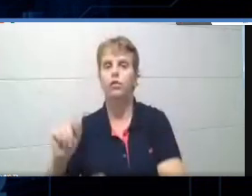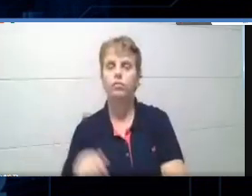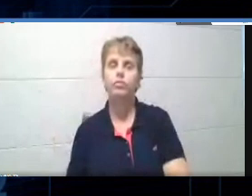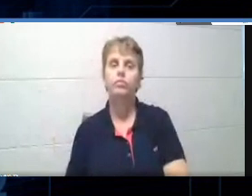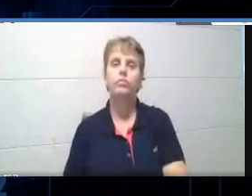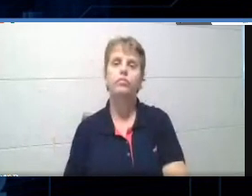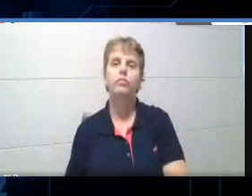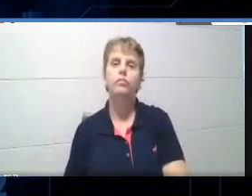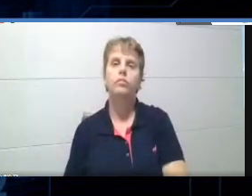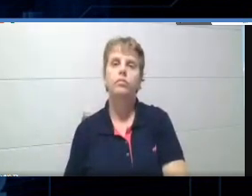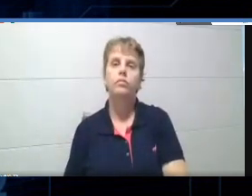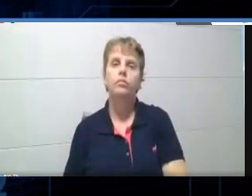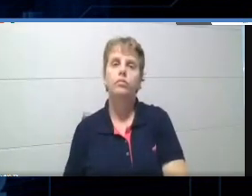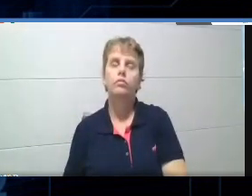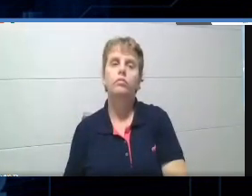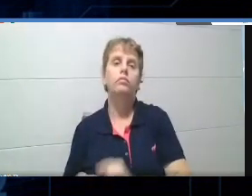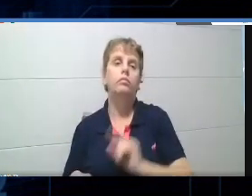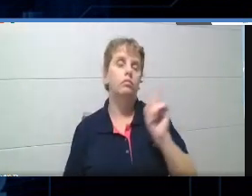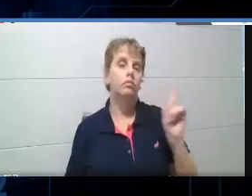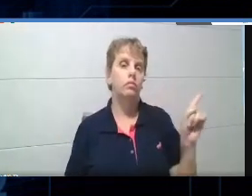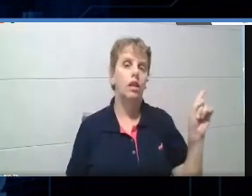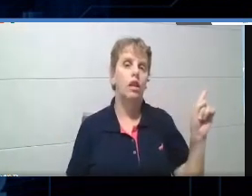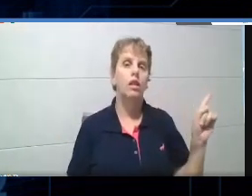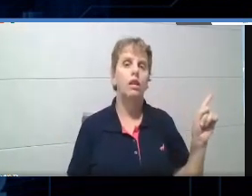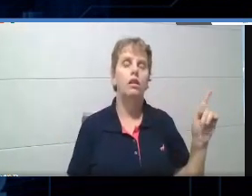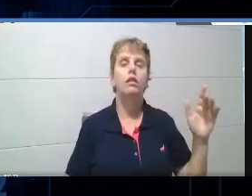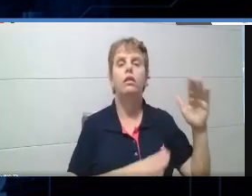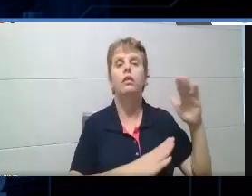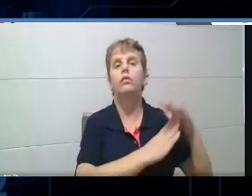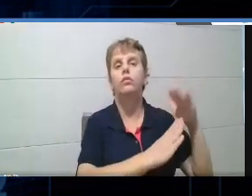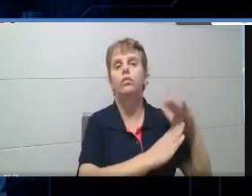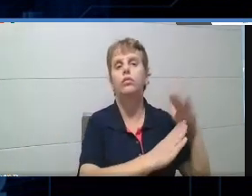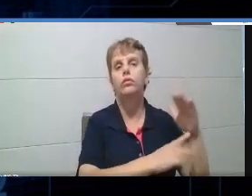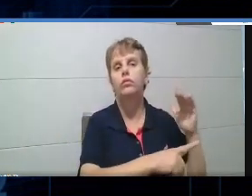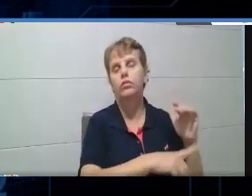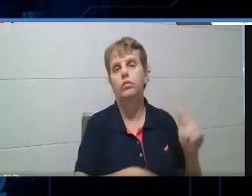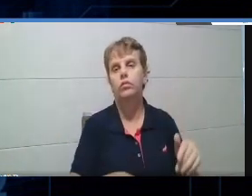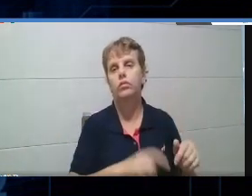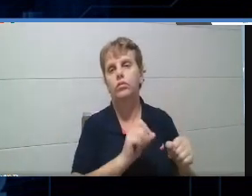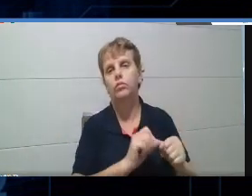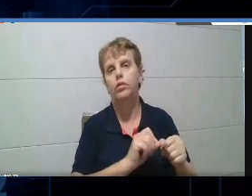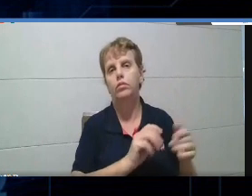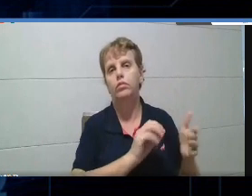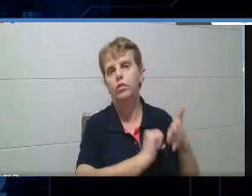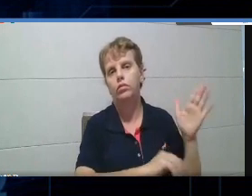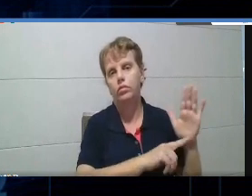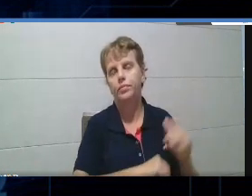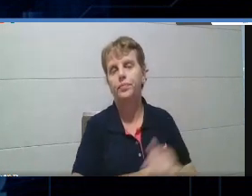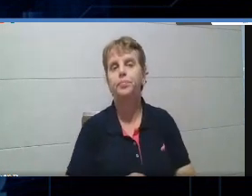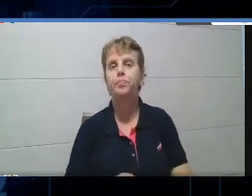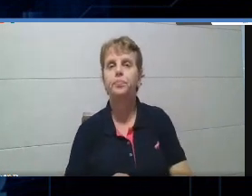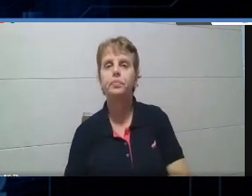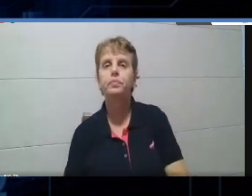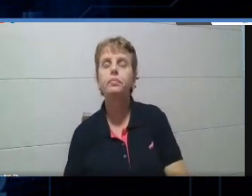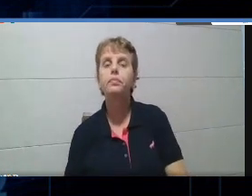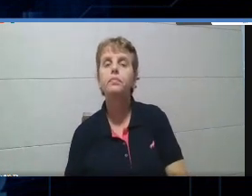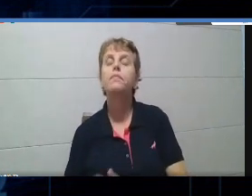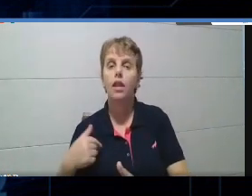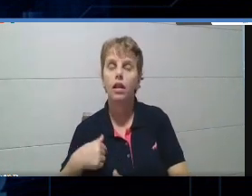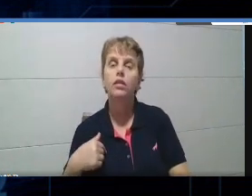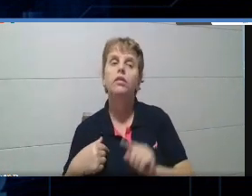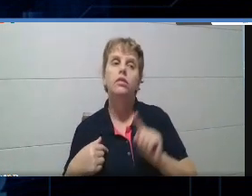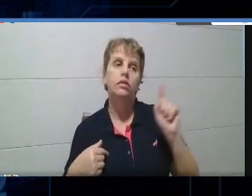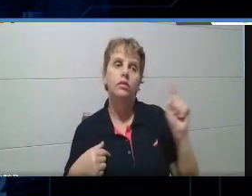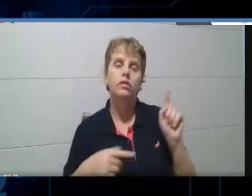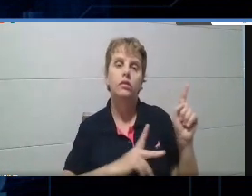seria uma limitação, né? E foi uma limitação, muitas vezes, em atividades que eu trabalhei com os meus alunos. E o Kahoot, se